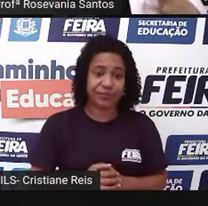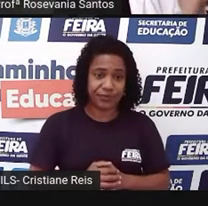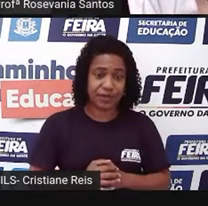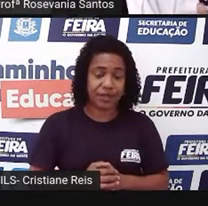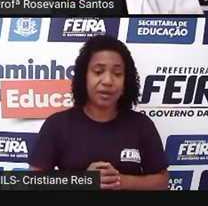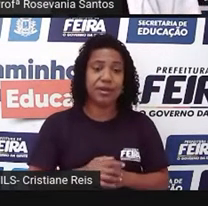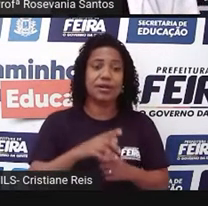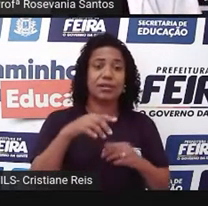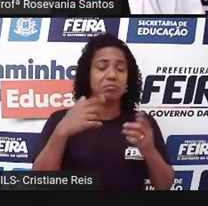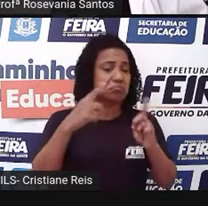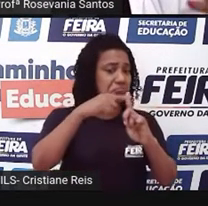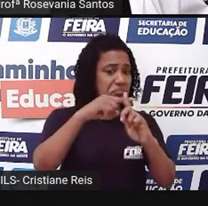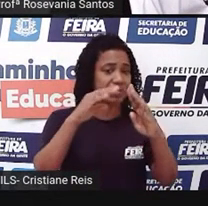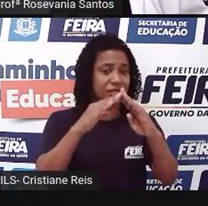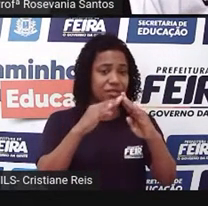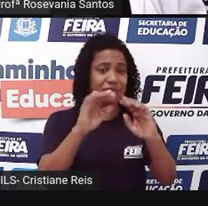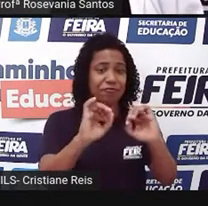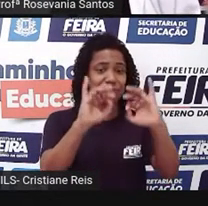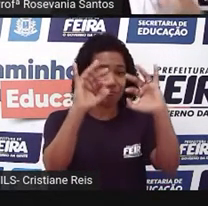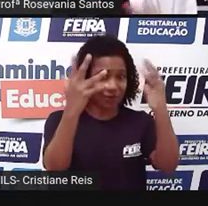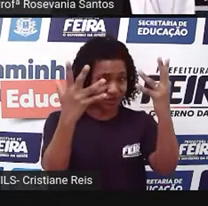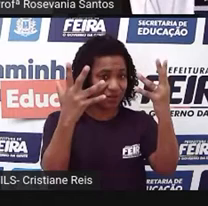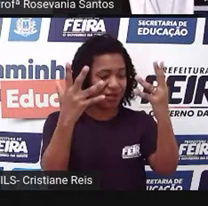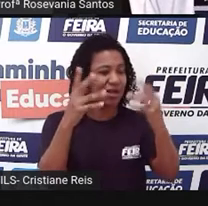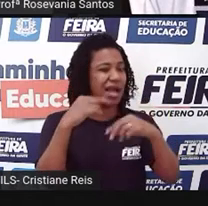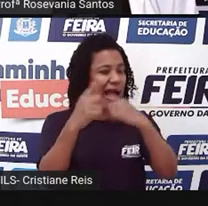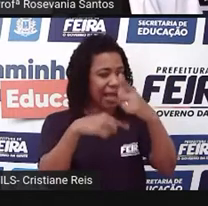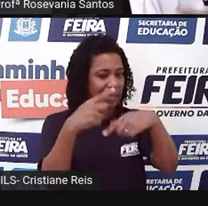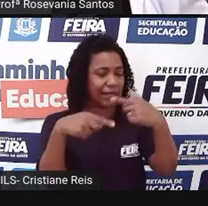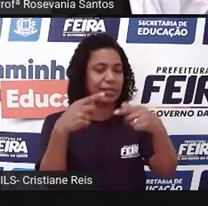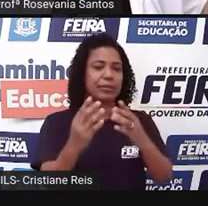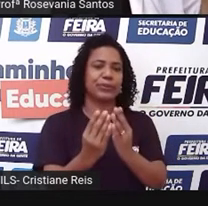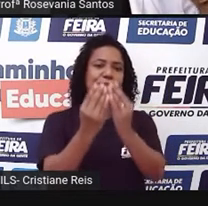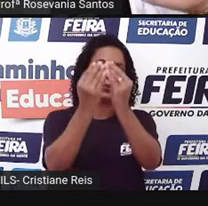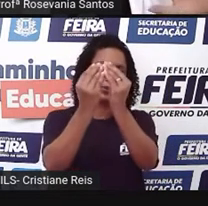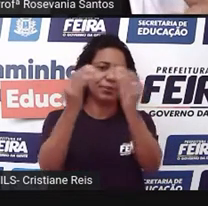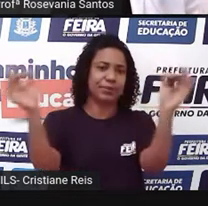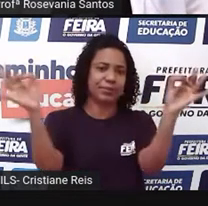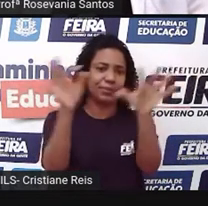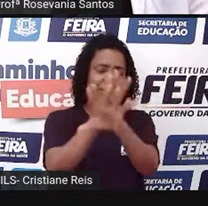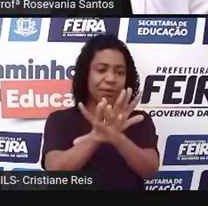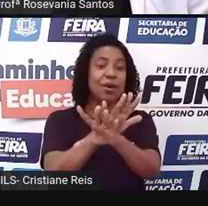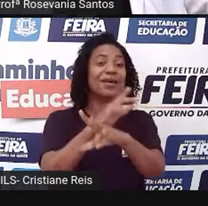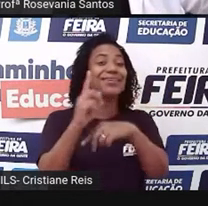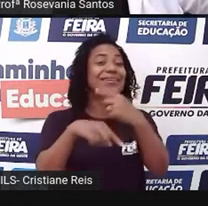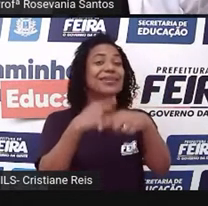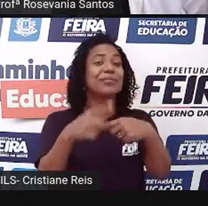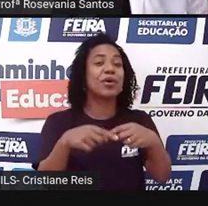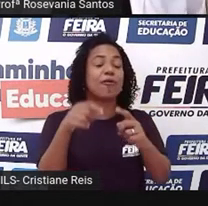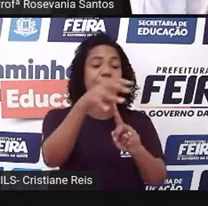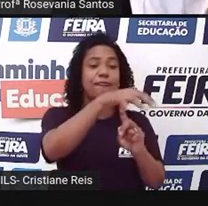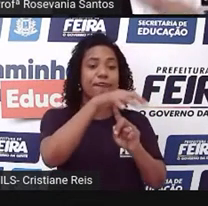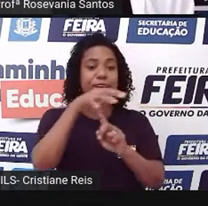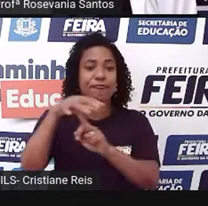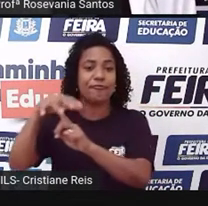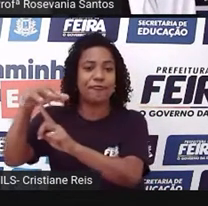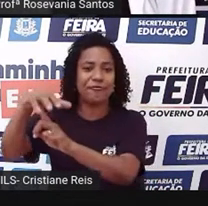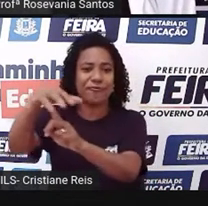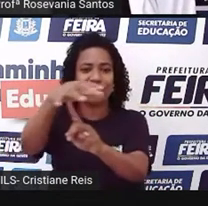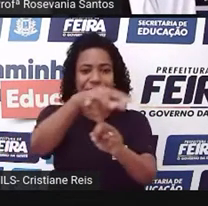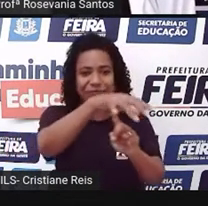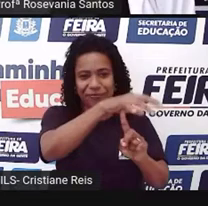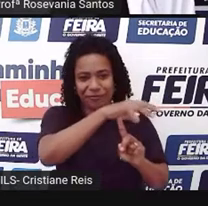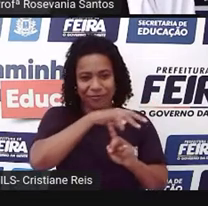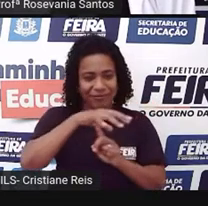daquela igreja, que fosse. E depois que acabava esse momento, tinha a feira livre em volta ali